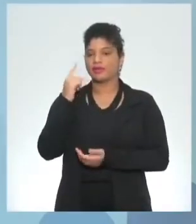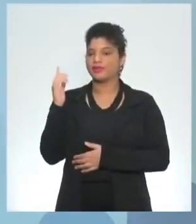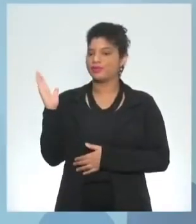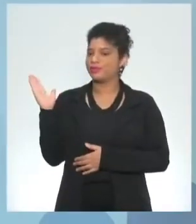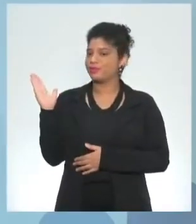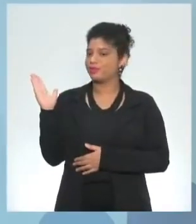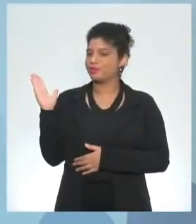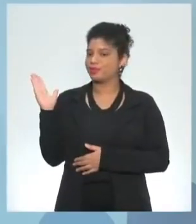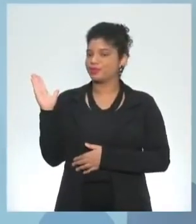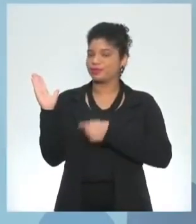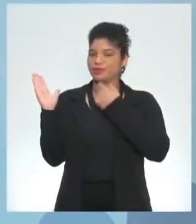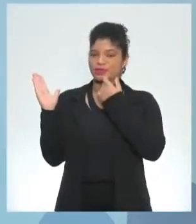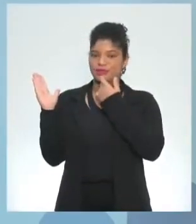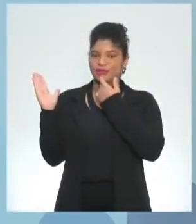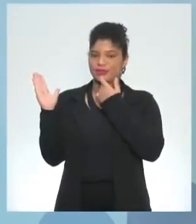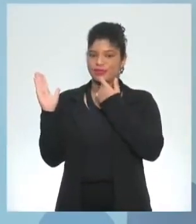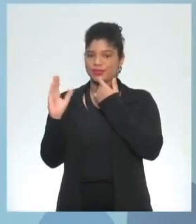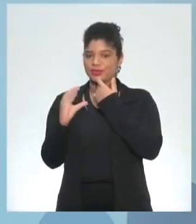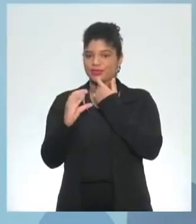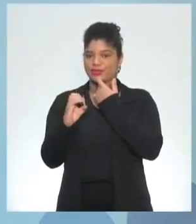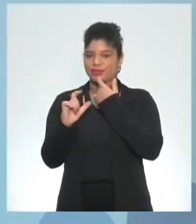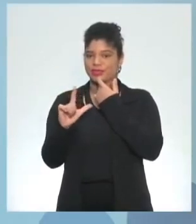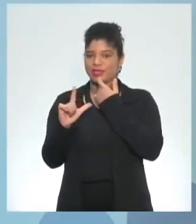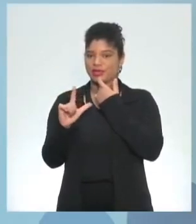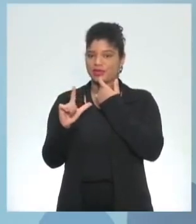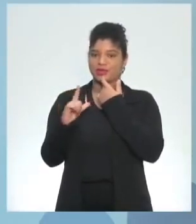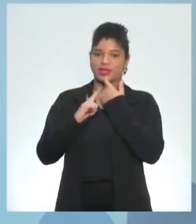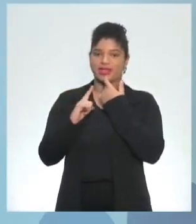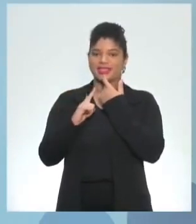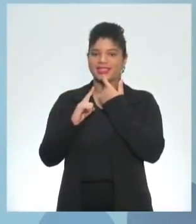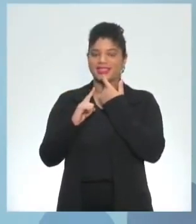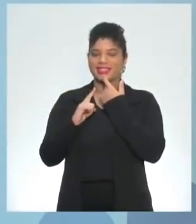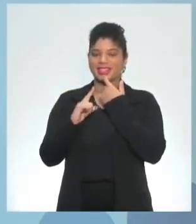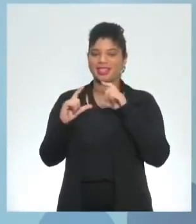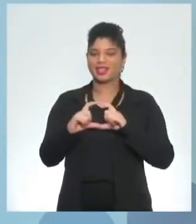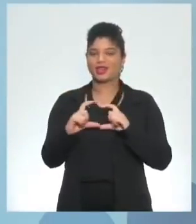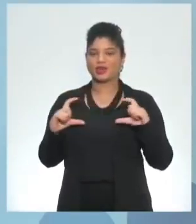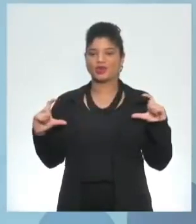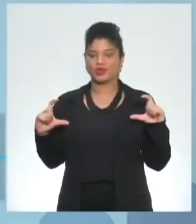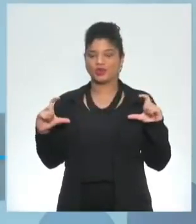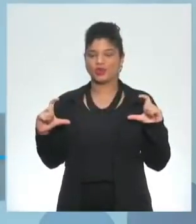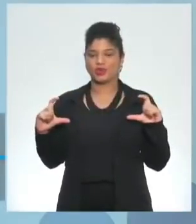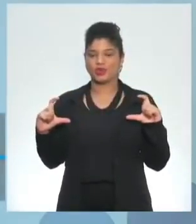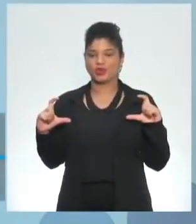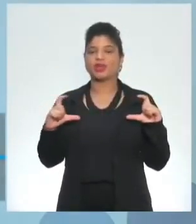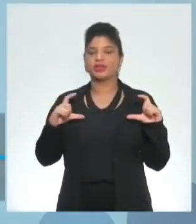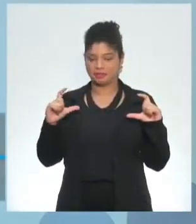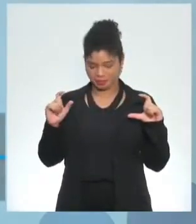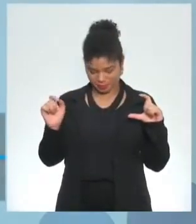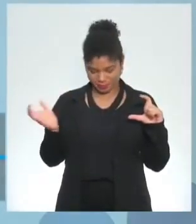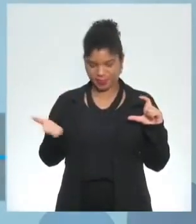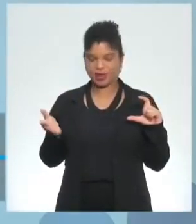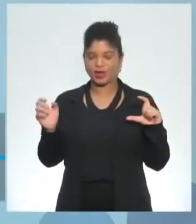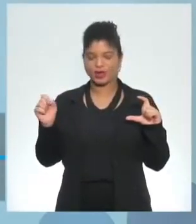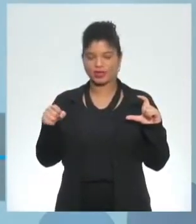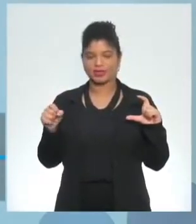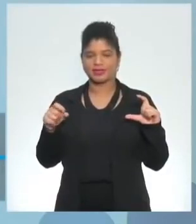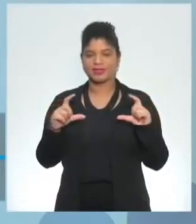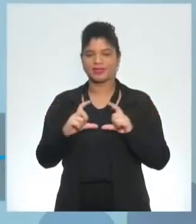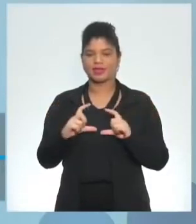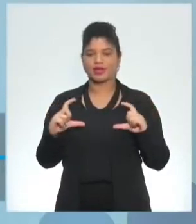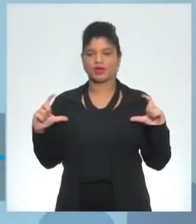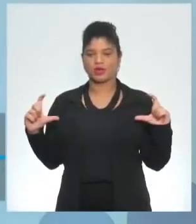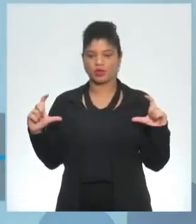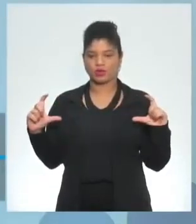tela para vocês deu céu vamos ver se vai aparecer aqui embaixo se aparecer embaixo vai ter o interesse o endereço do céu para vocês lá aí tá lá